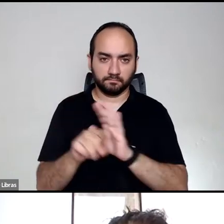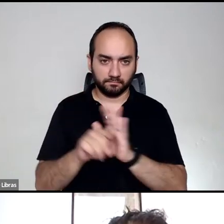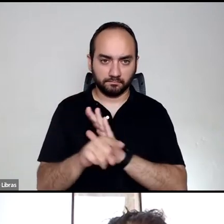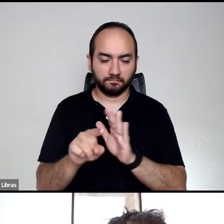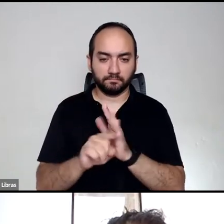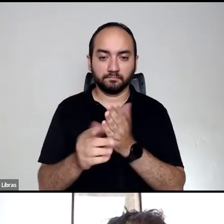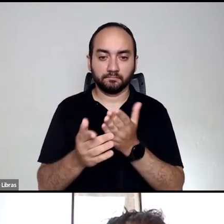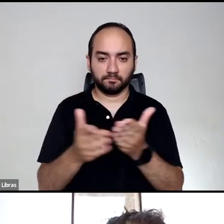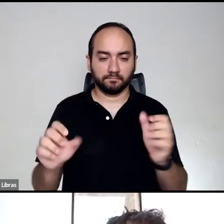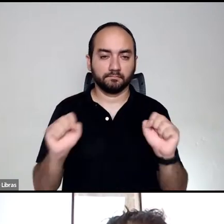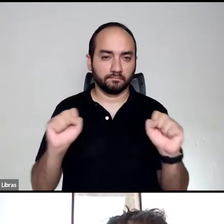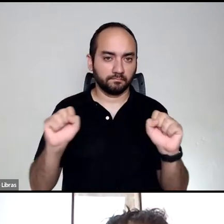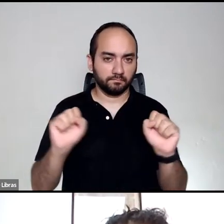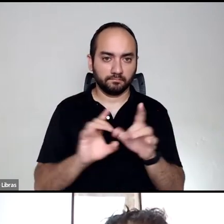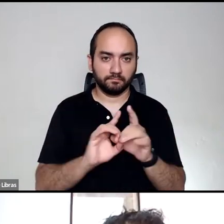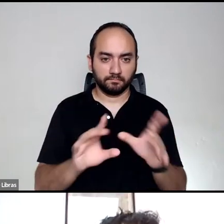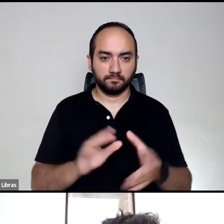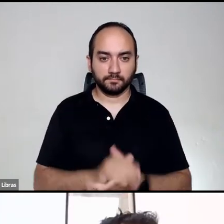perguntas.